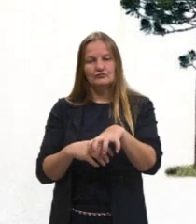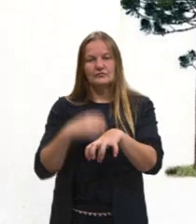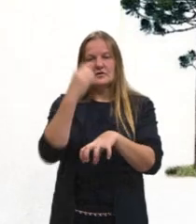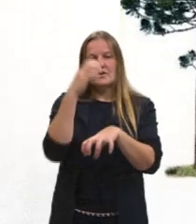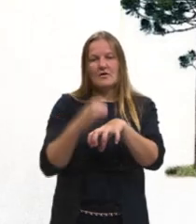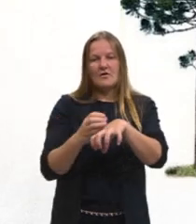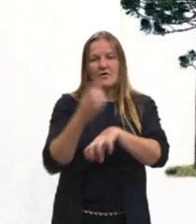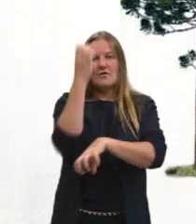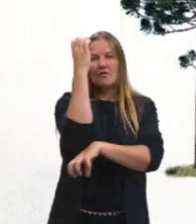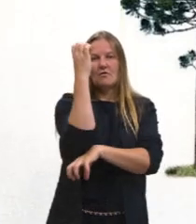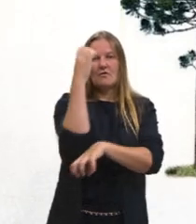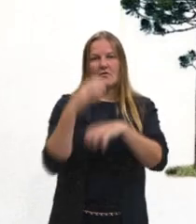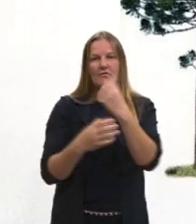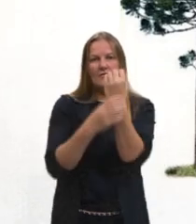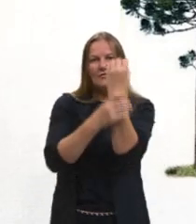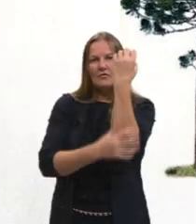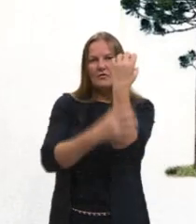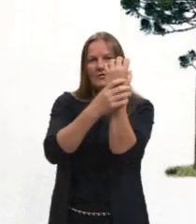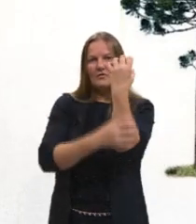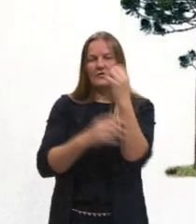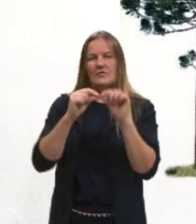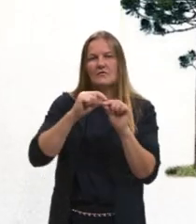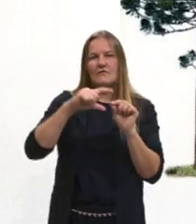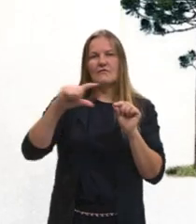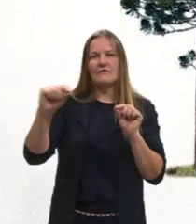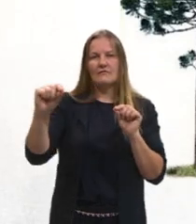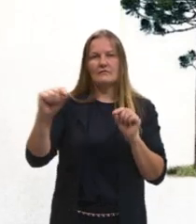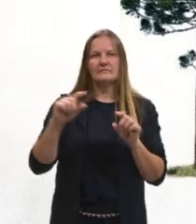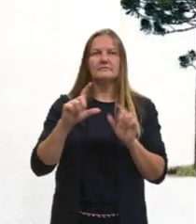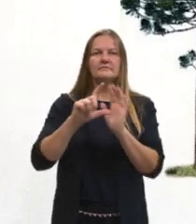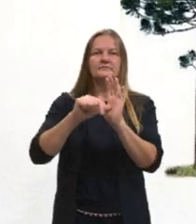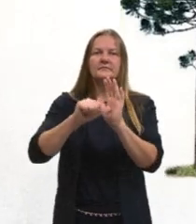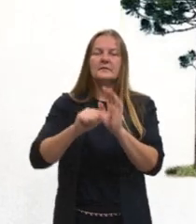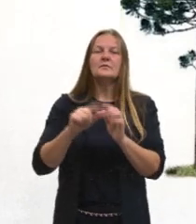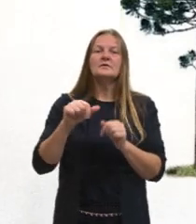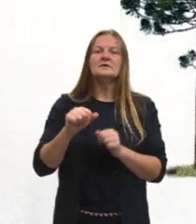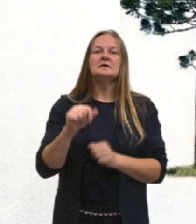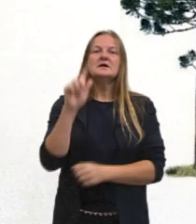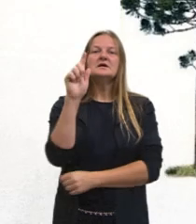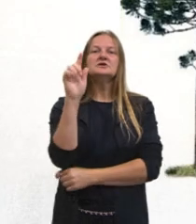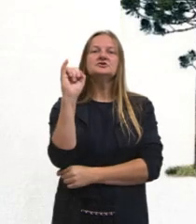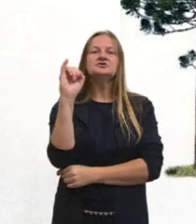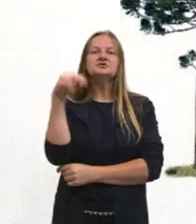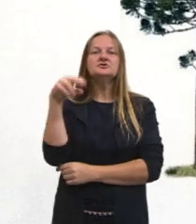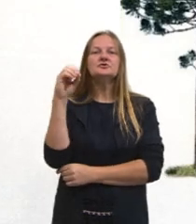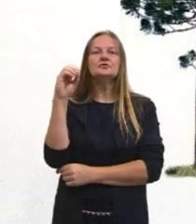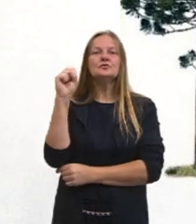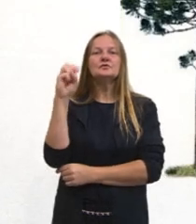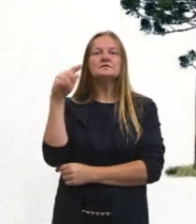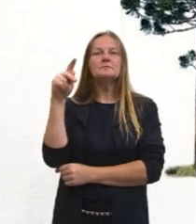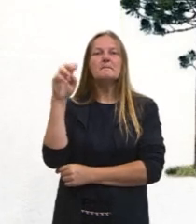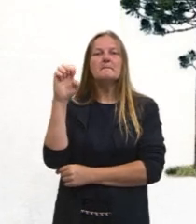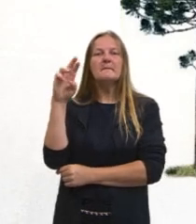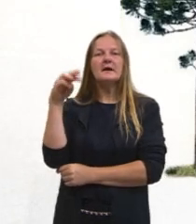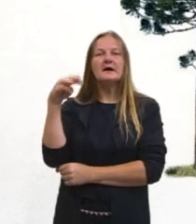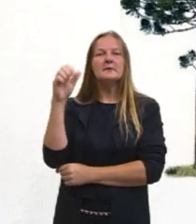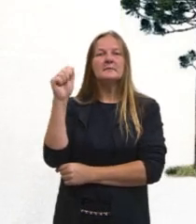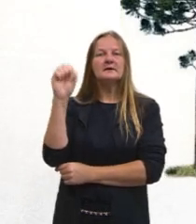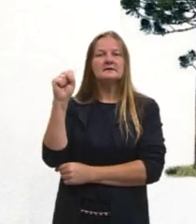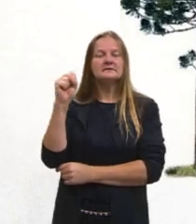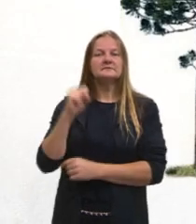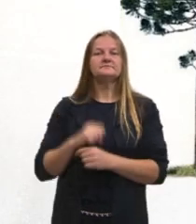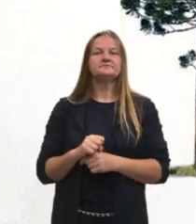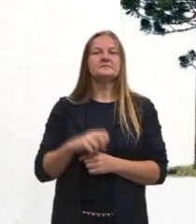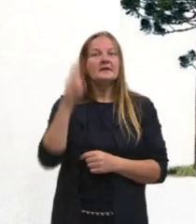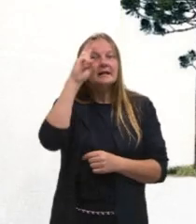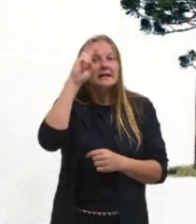Depois então, por ordem evolutiva, surgem as gimnospermas. Lembrando que as briófitas e as